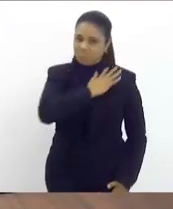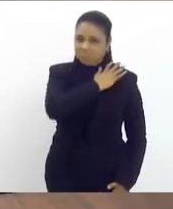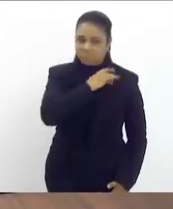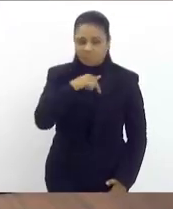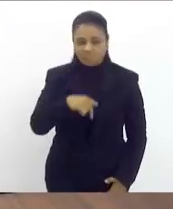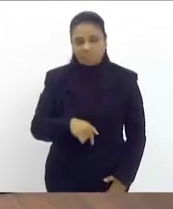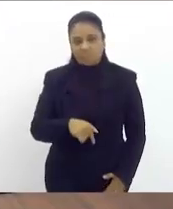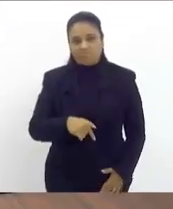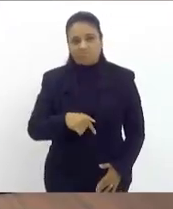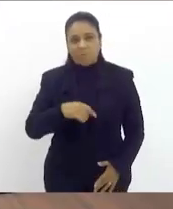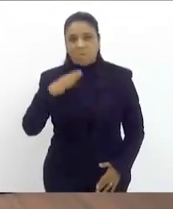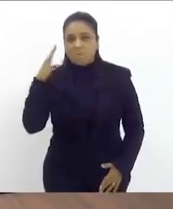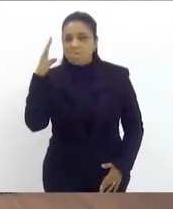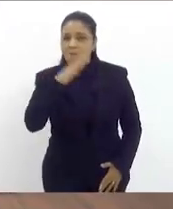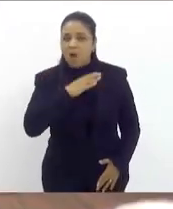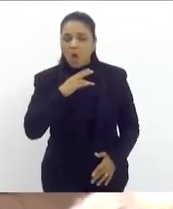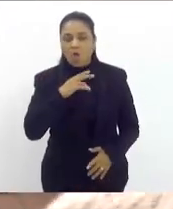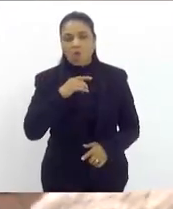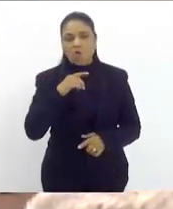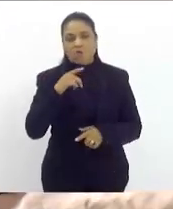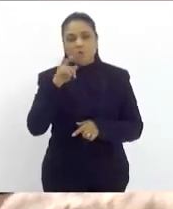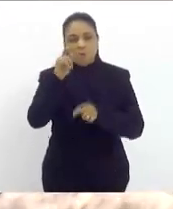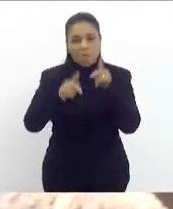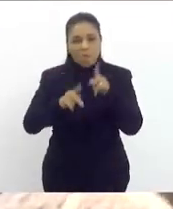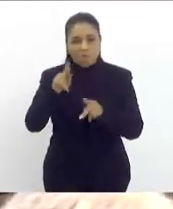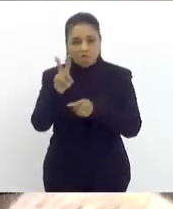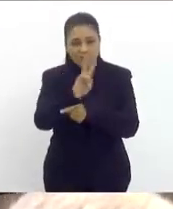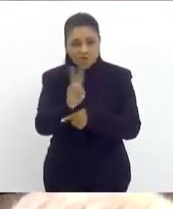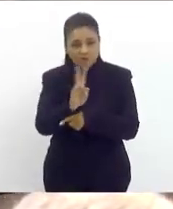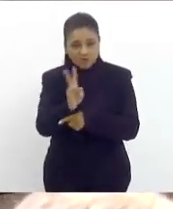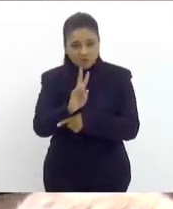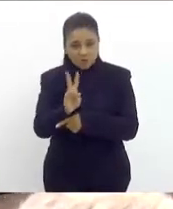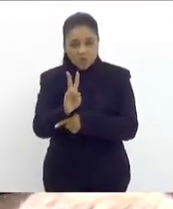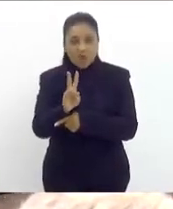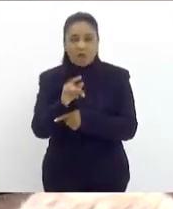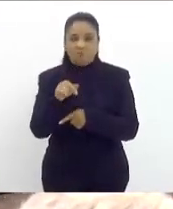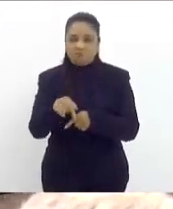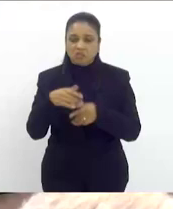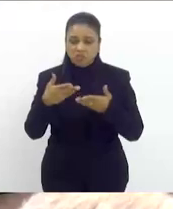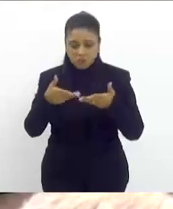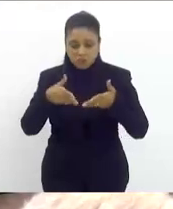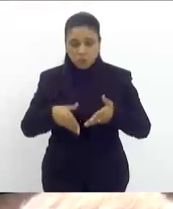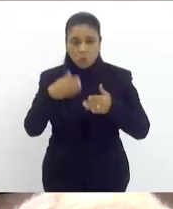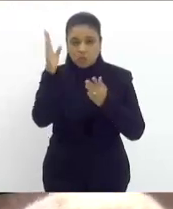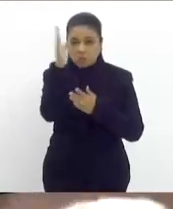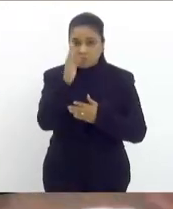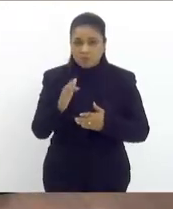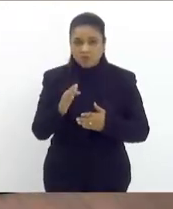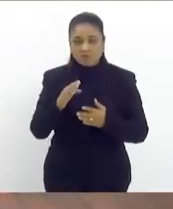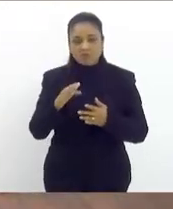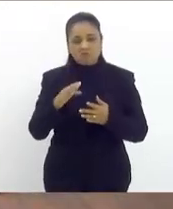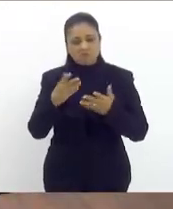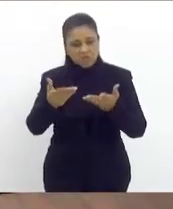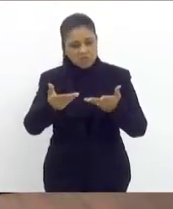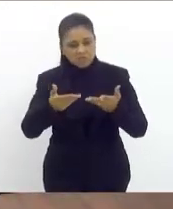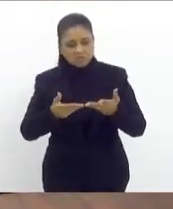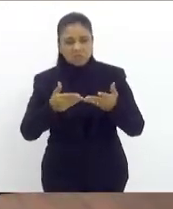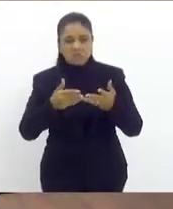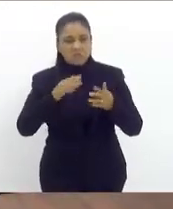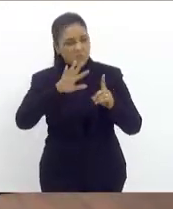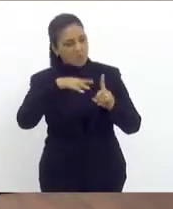no nosso país recebido com toda a pompa e honras militares uma vergonha em 2020 presidente